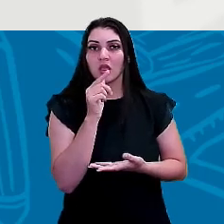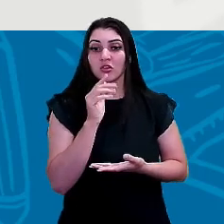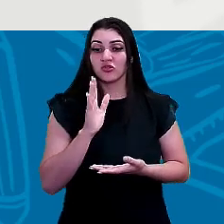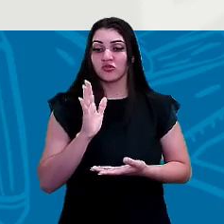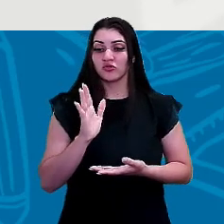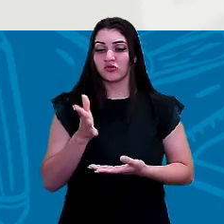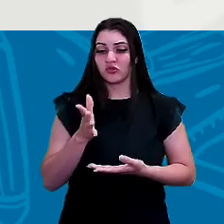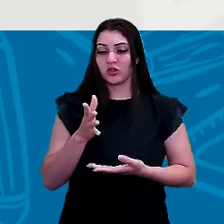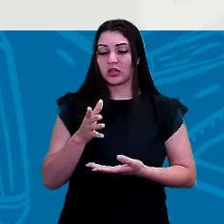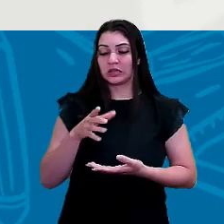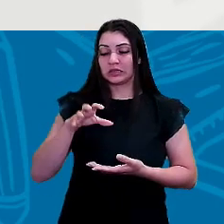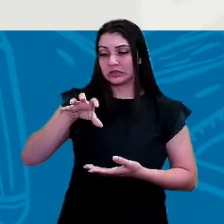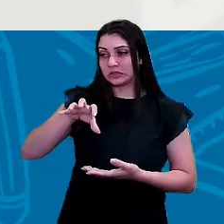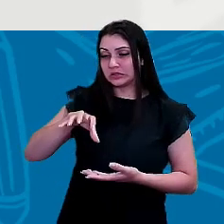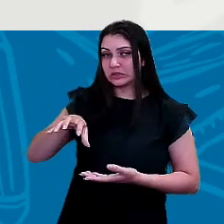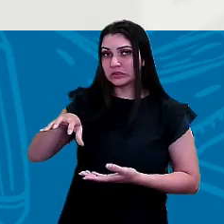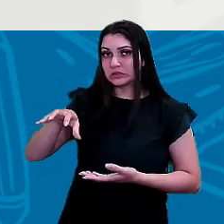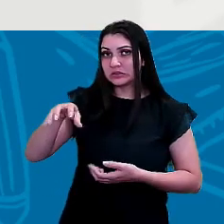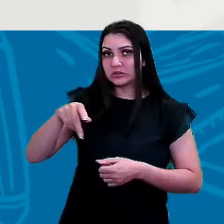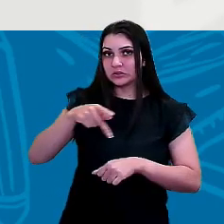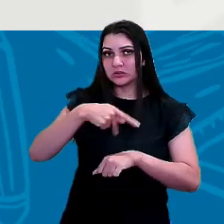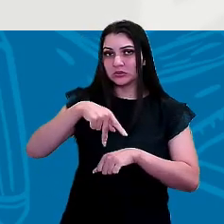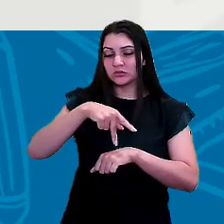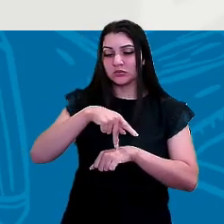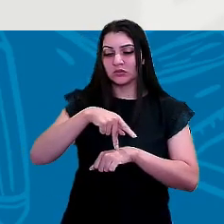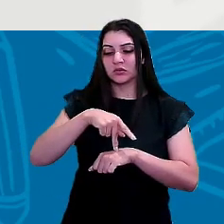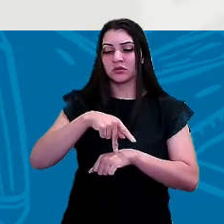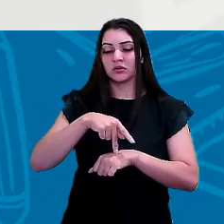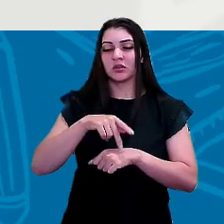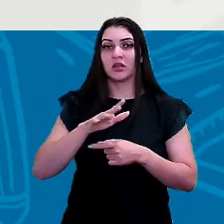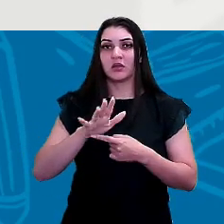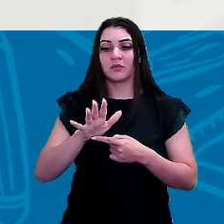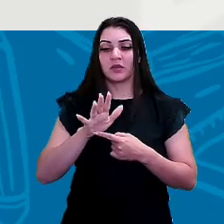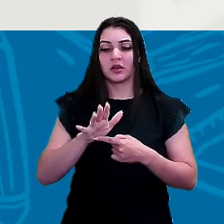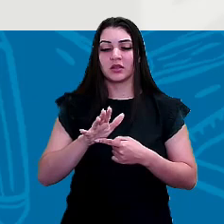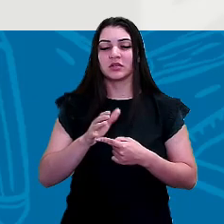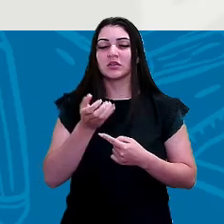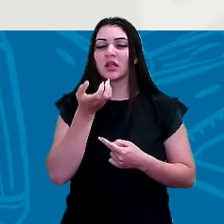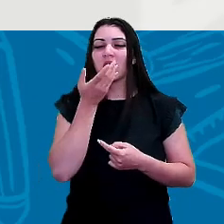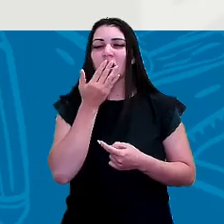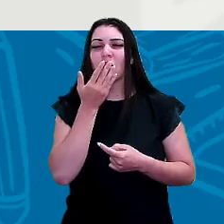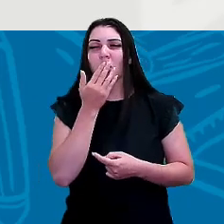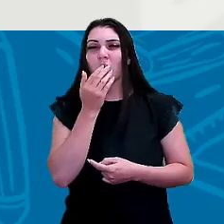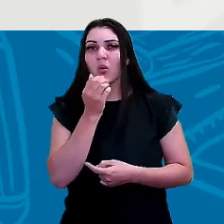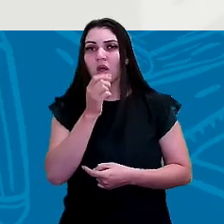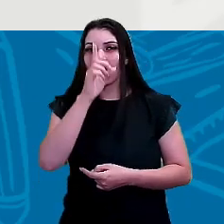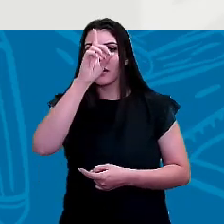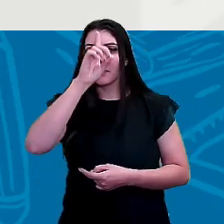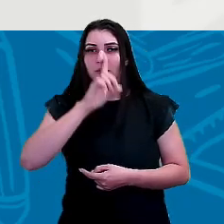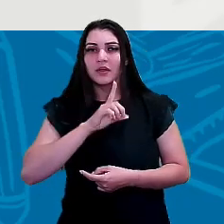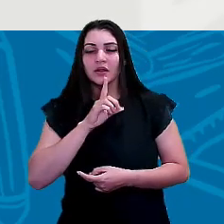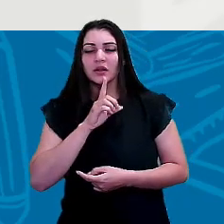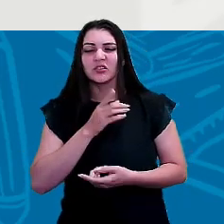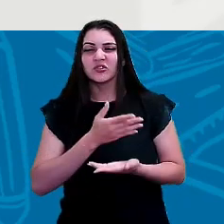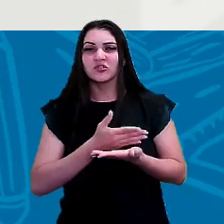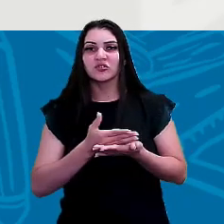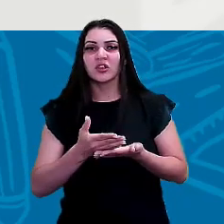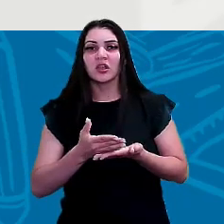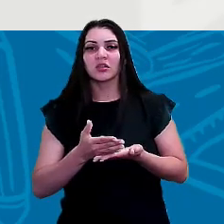nessas regiões aqui nesses países onde aparece o tom amarelado você já começa a ter a